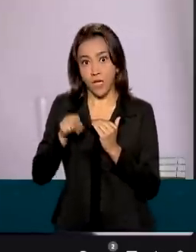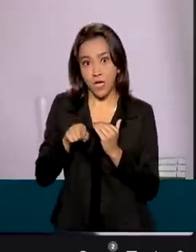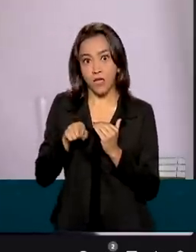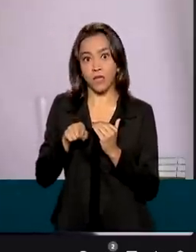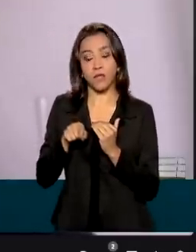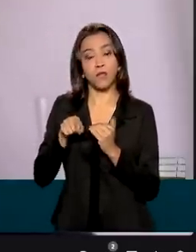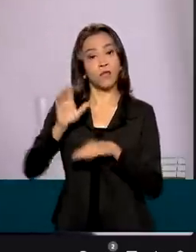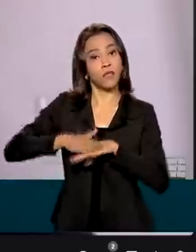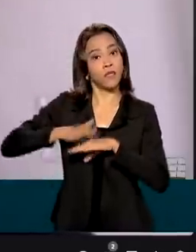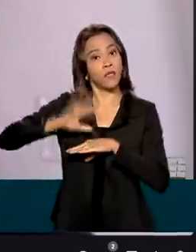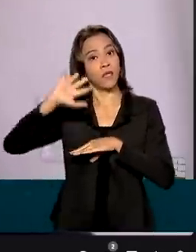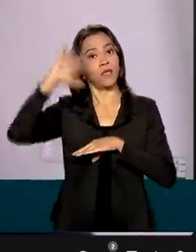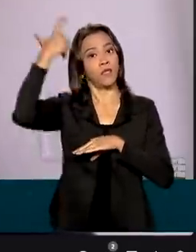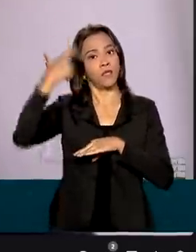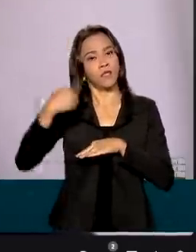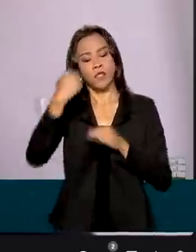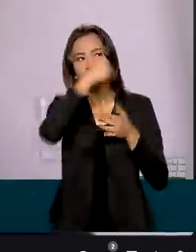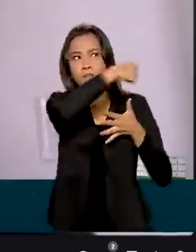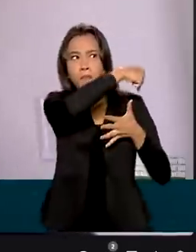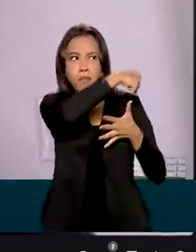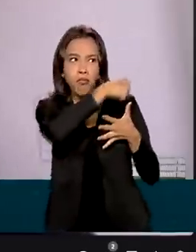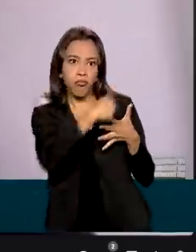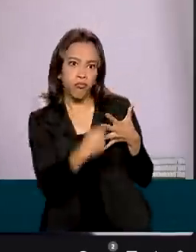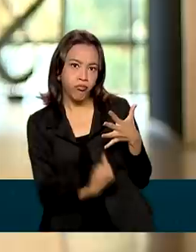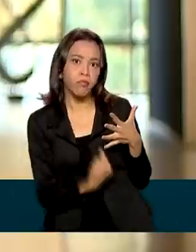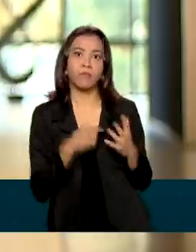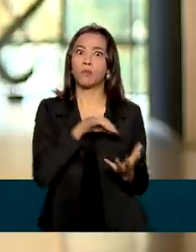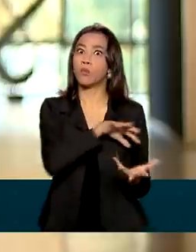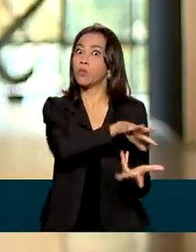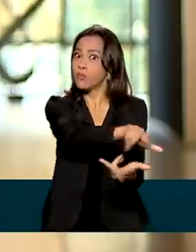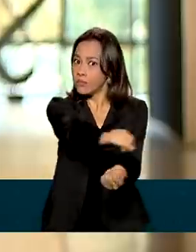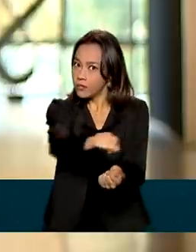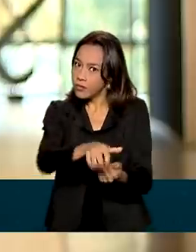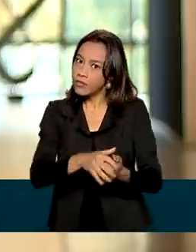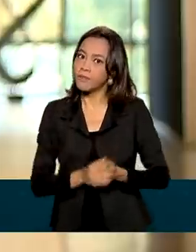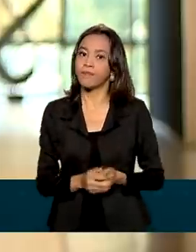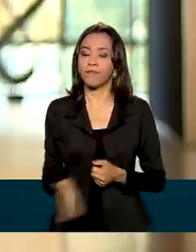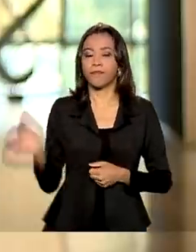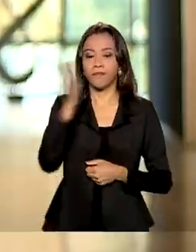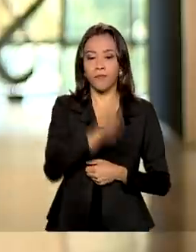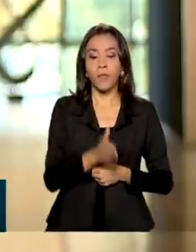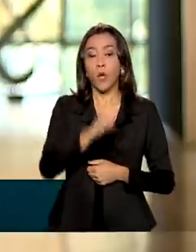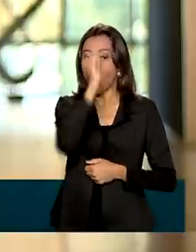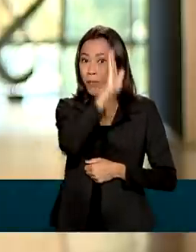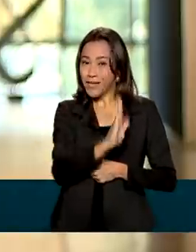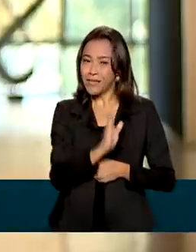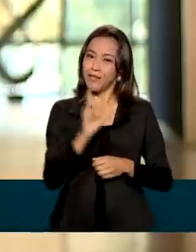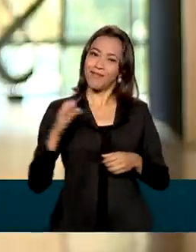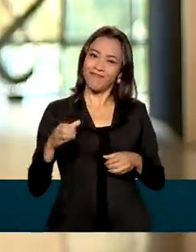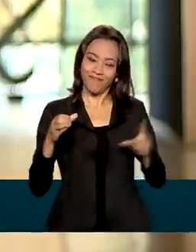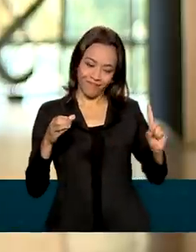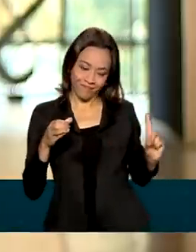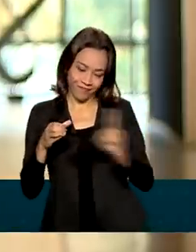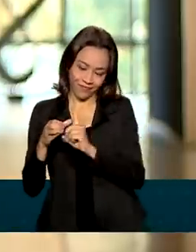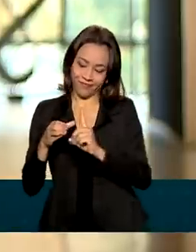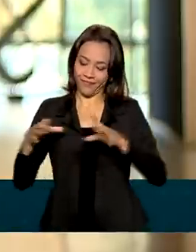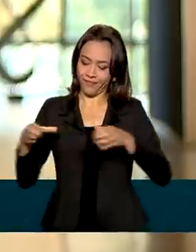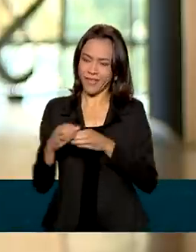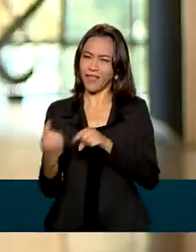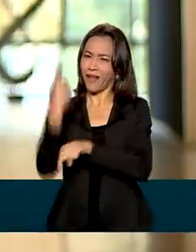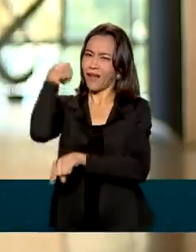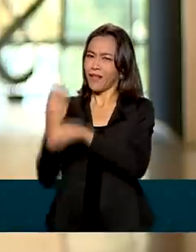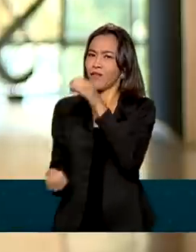muitas questões para o resto do mundo. O Brasil é um dos países membros desde a fundação do G20 em